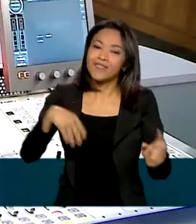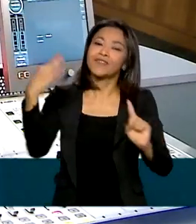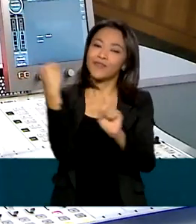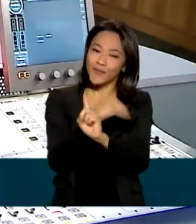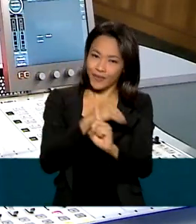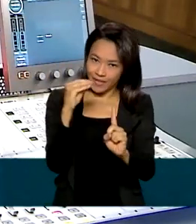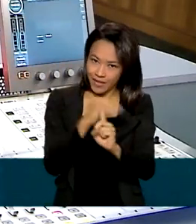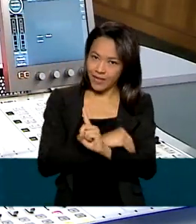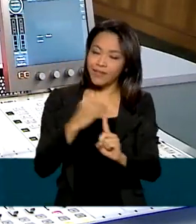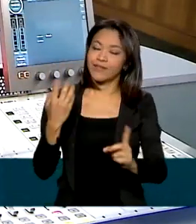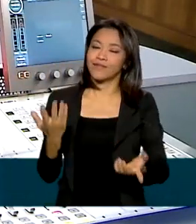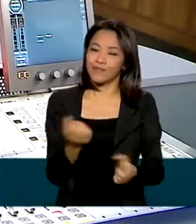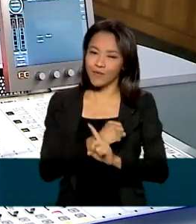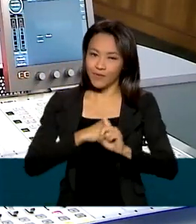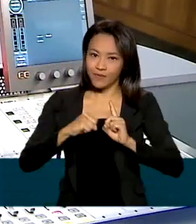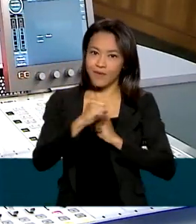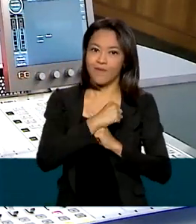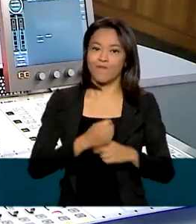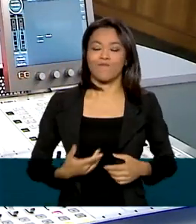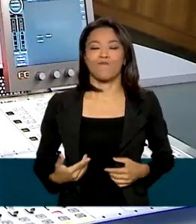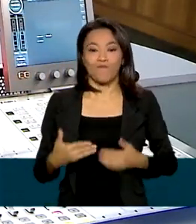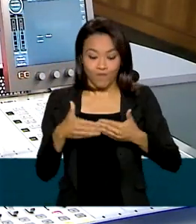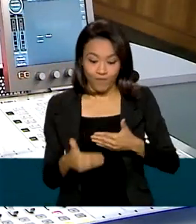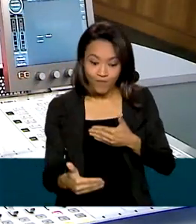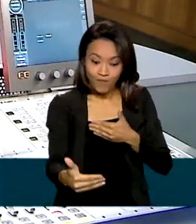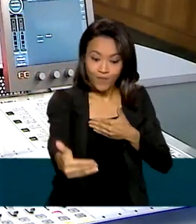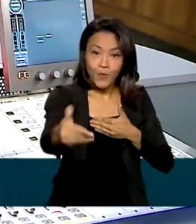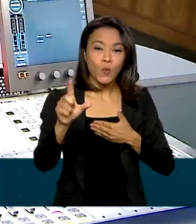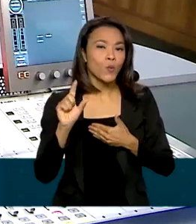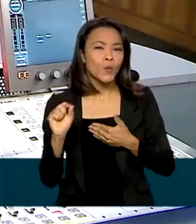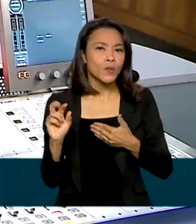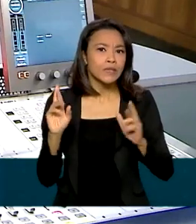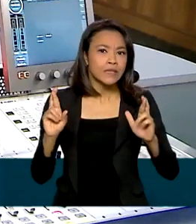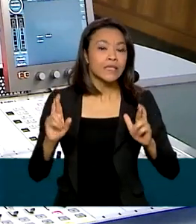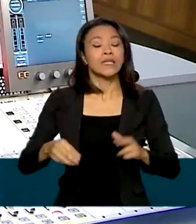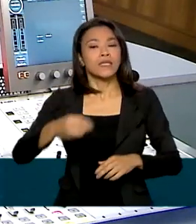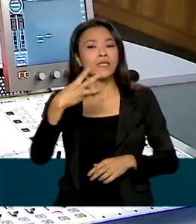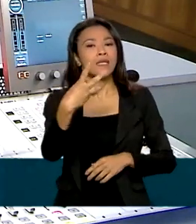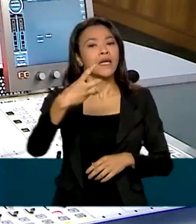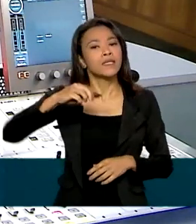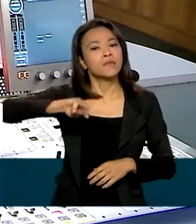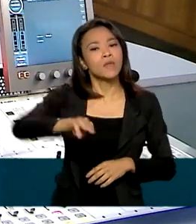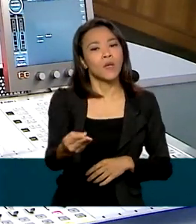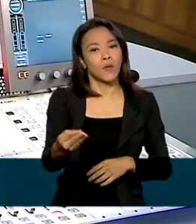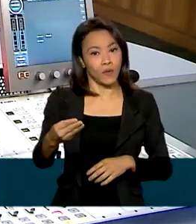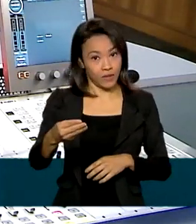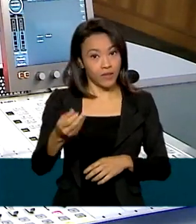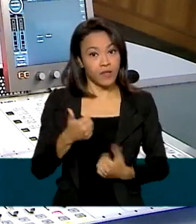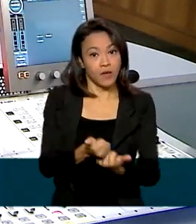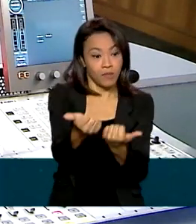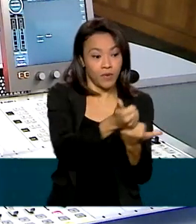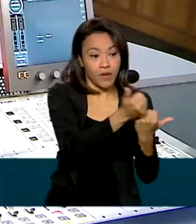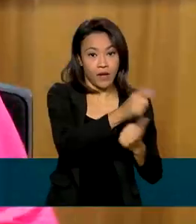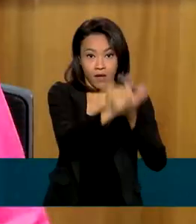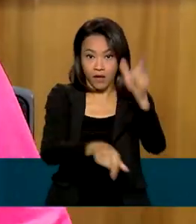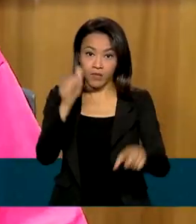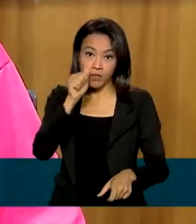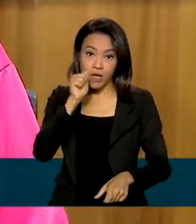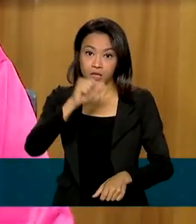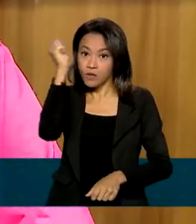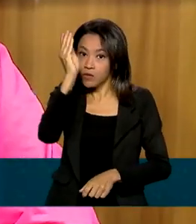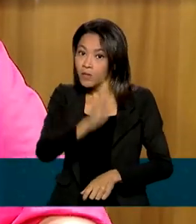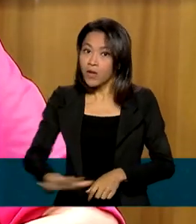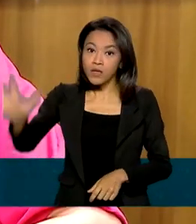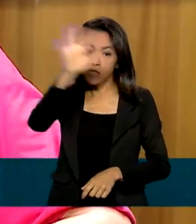vulnerabilidade social. A expectativa é atender 3 milhões de beneficiárias em todo o país. Nós vamos